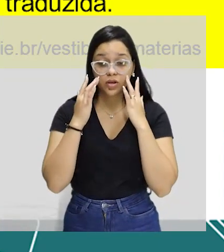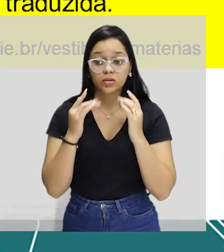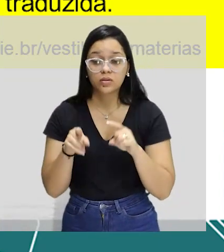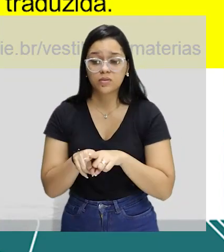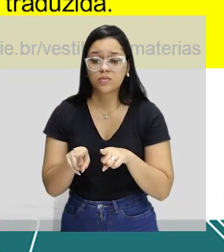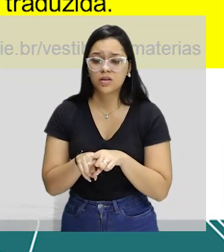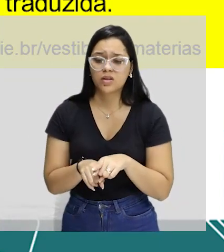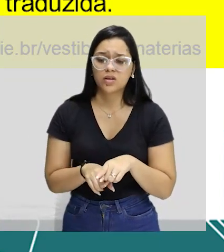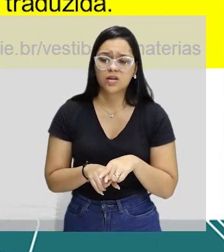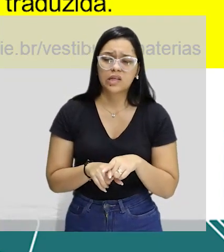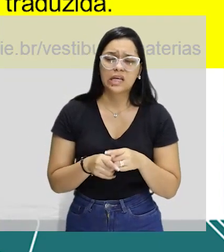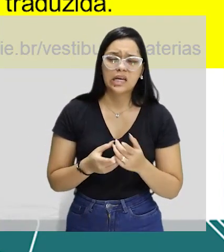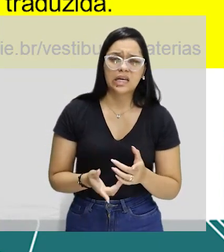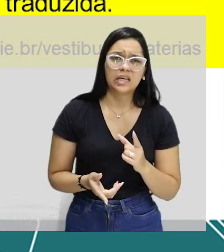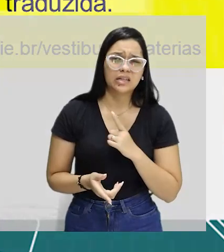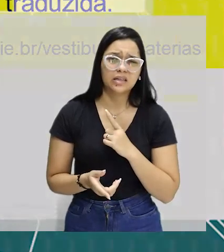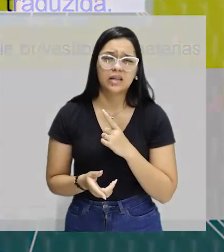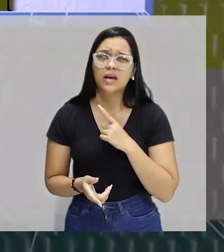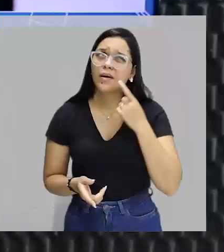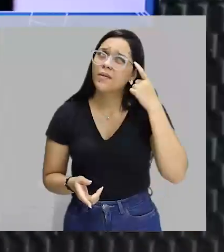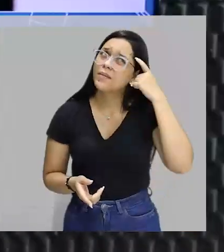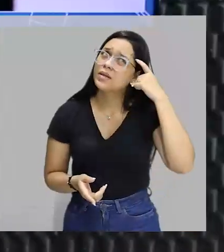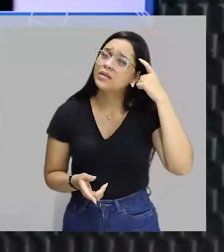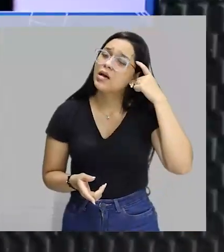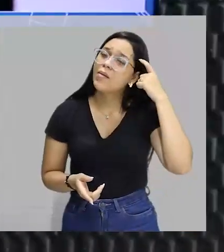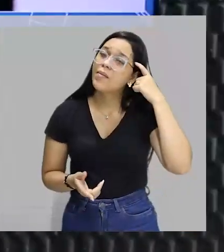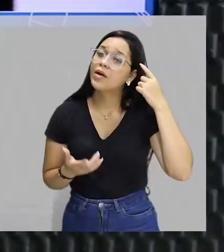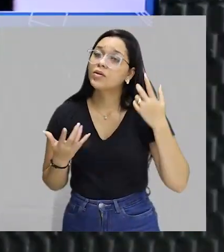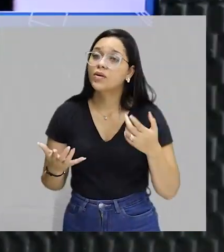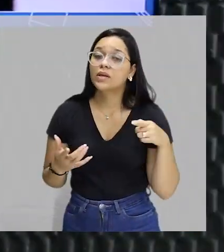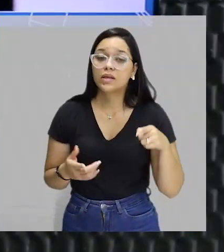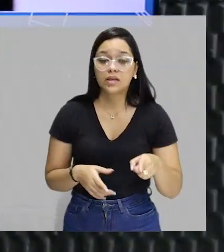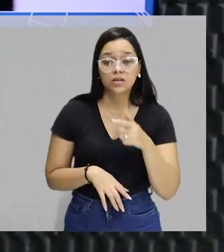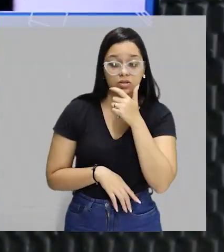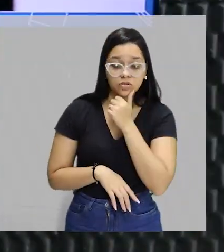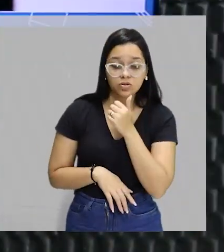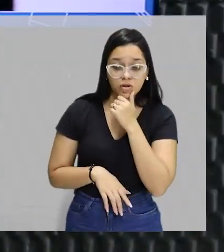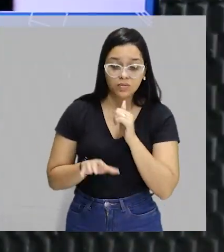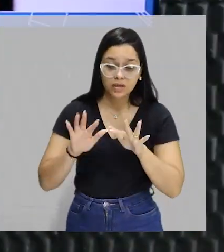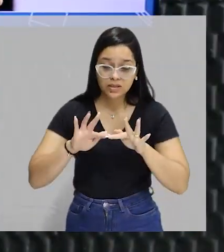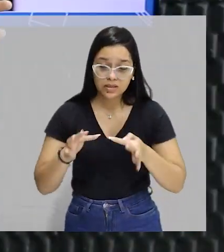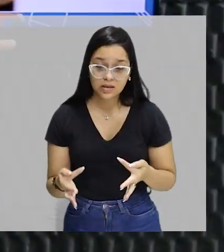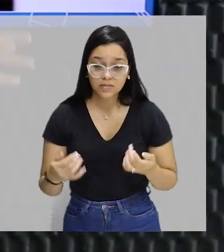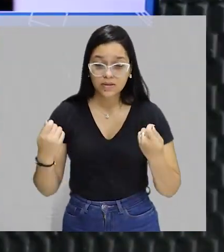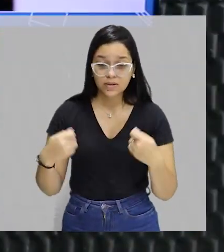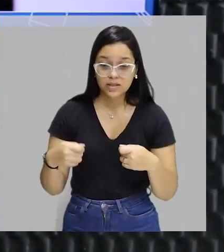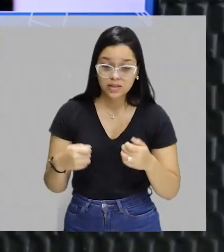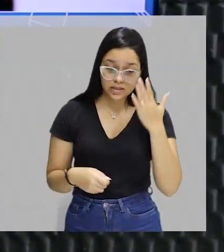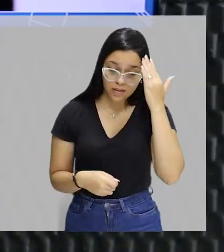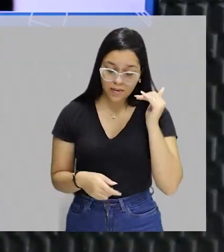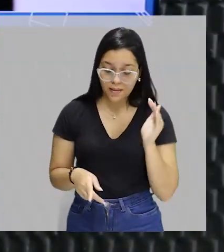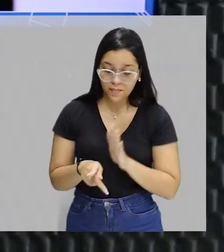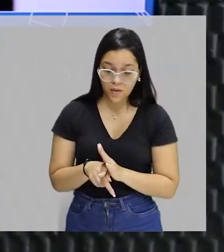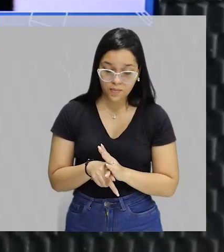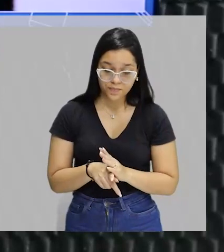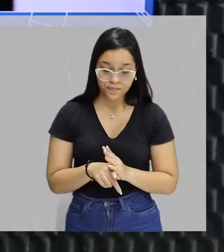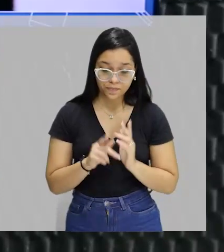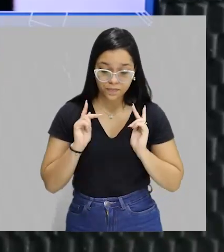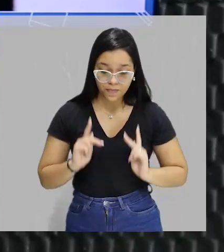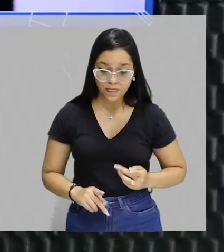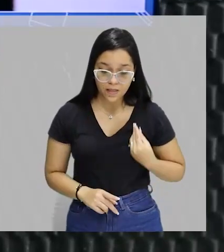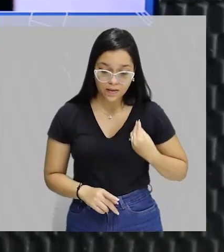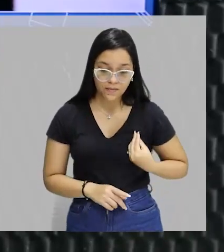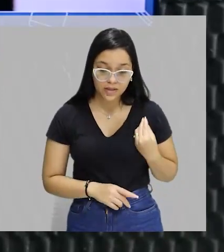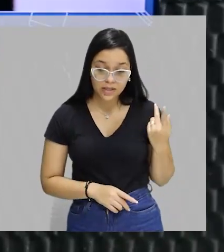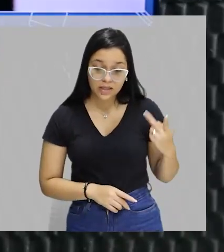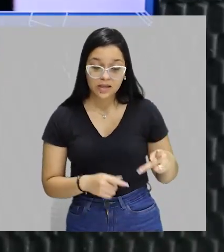Teatro do Oprimido, onde ele coloca a ideia de que este homem simples, ele tem que questionar a própria condição dele, ele tem que